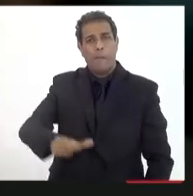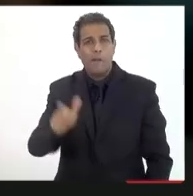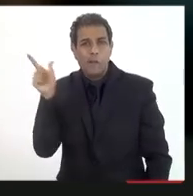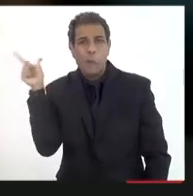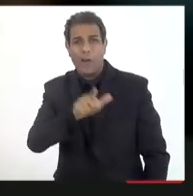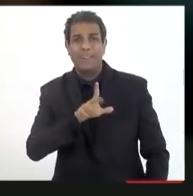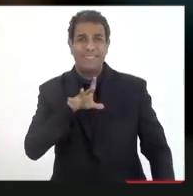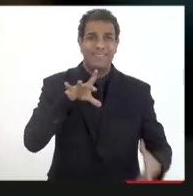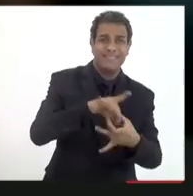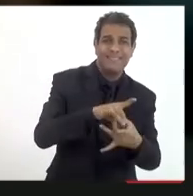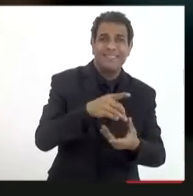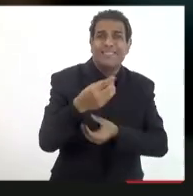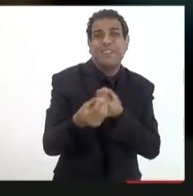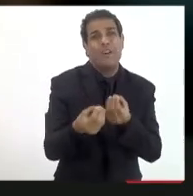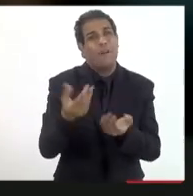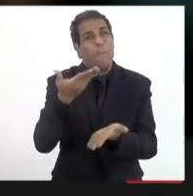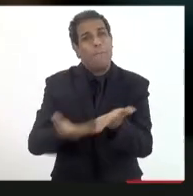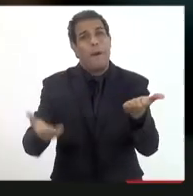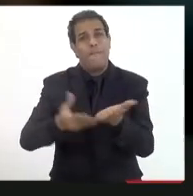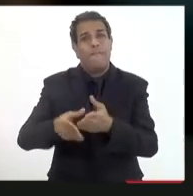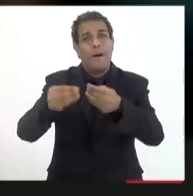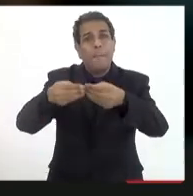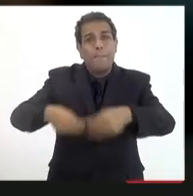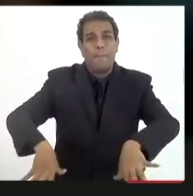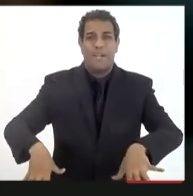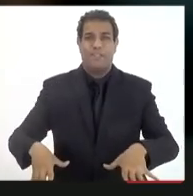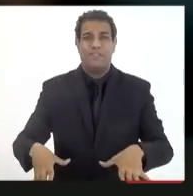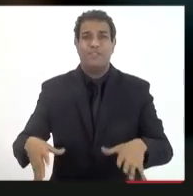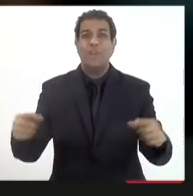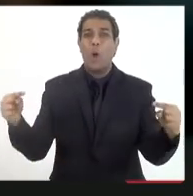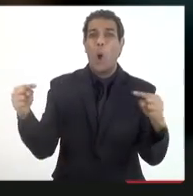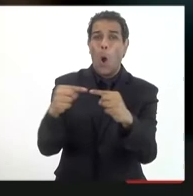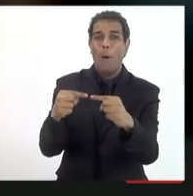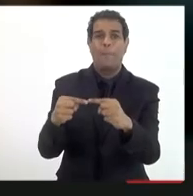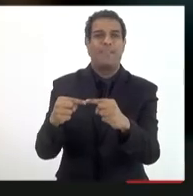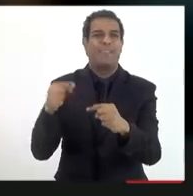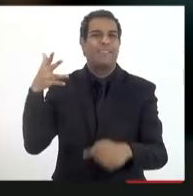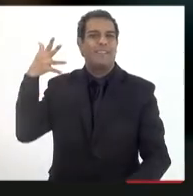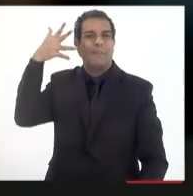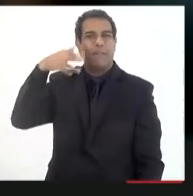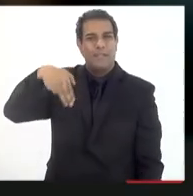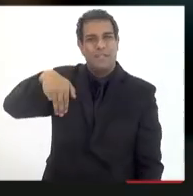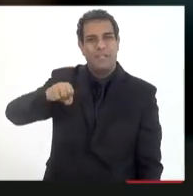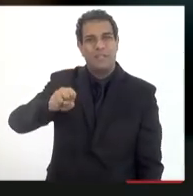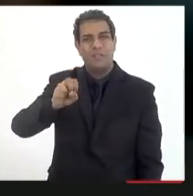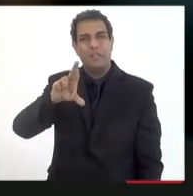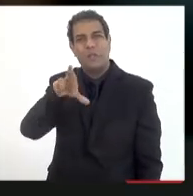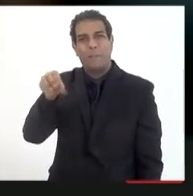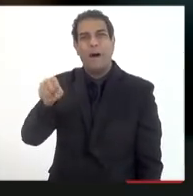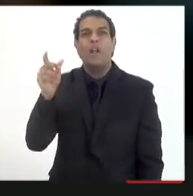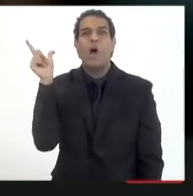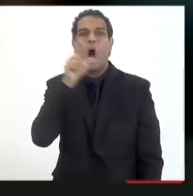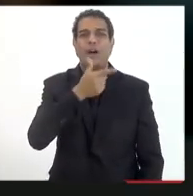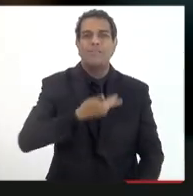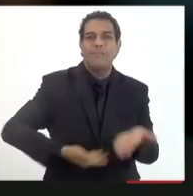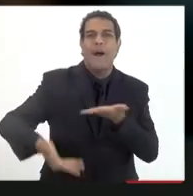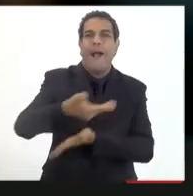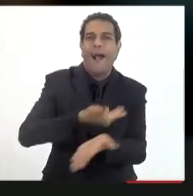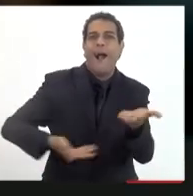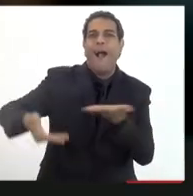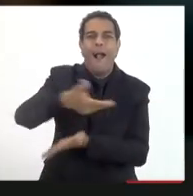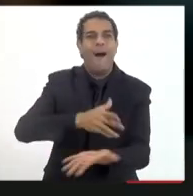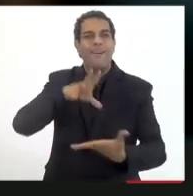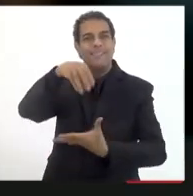e fazer aquilo que o Mauro no início da sua apresentação falou o ciclo virtuoso o ciclo